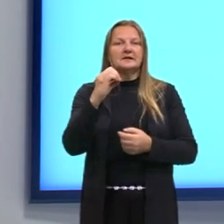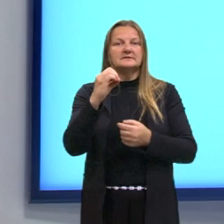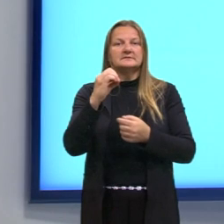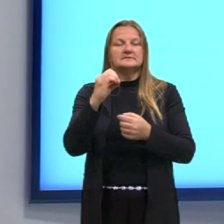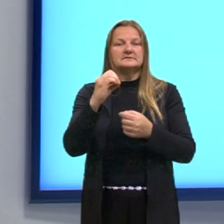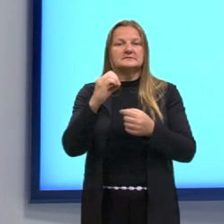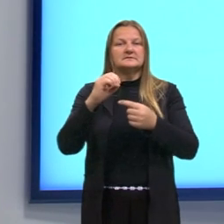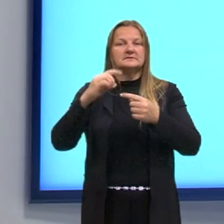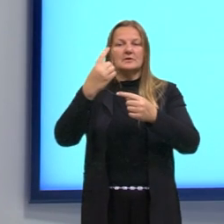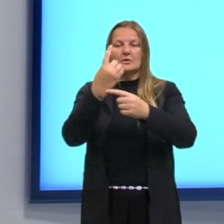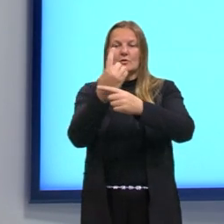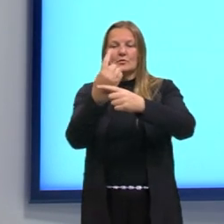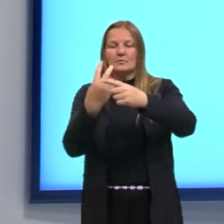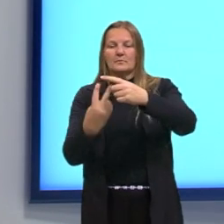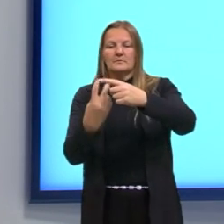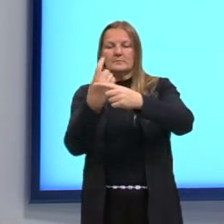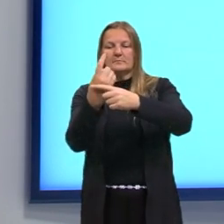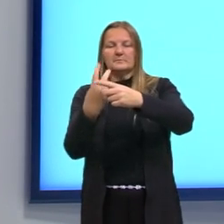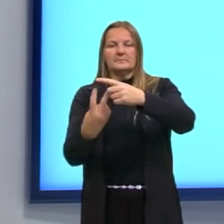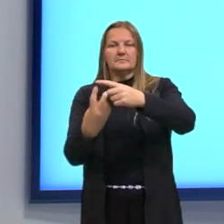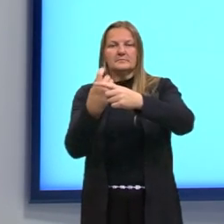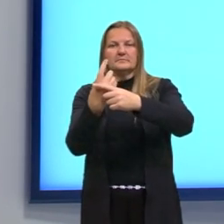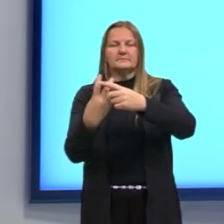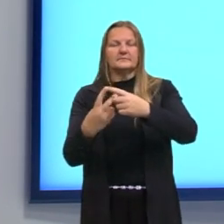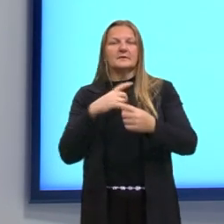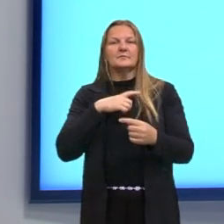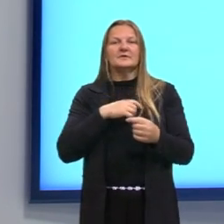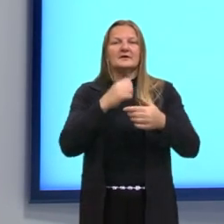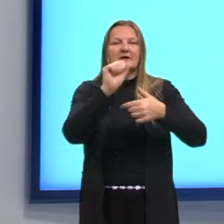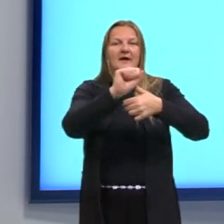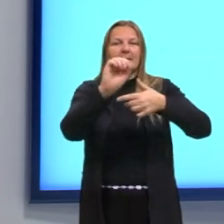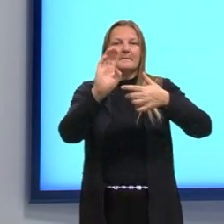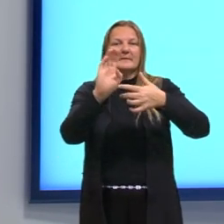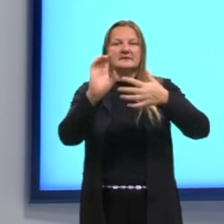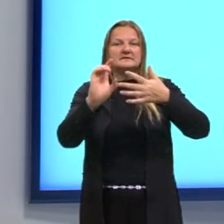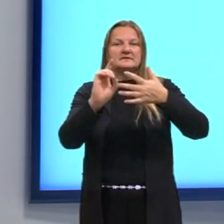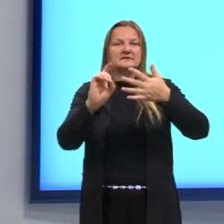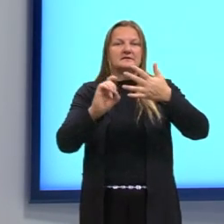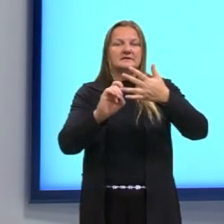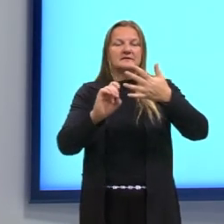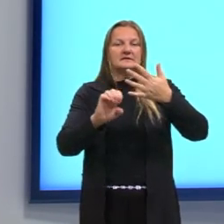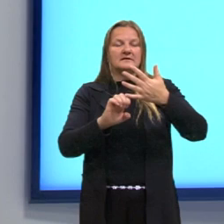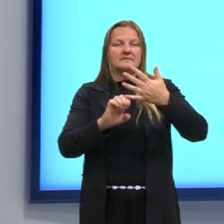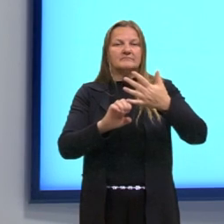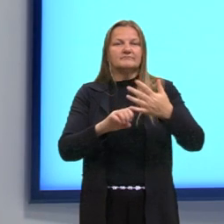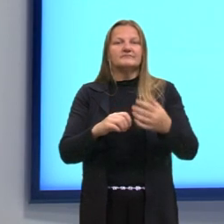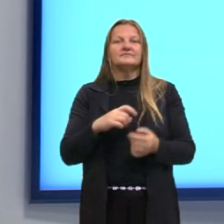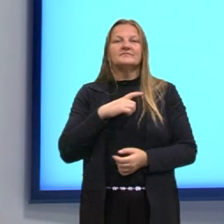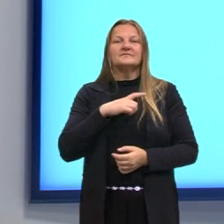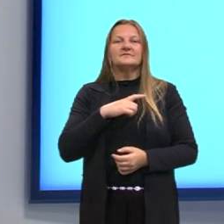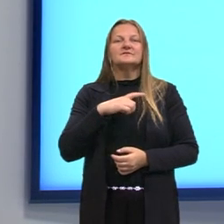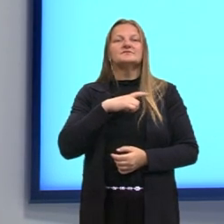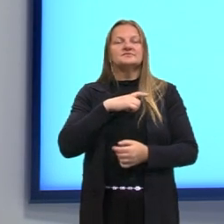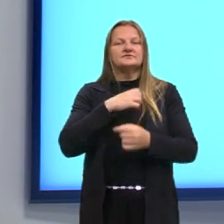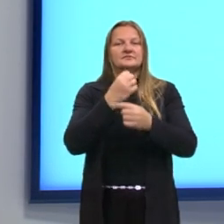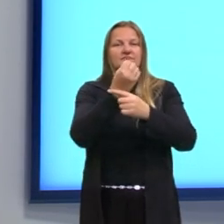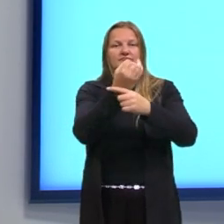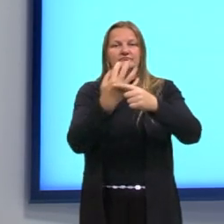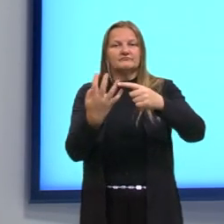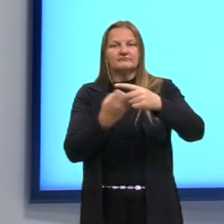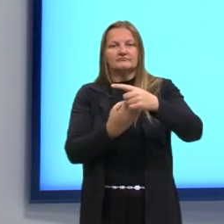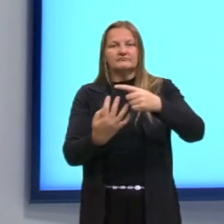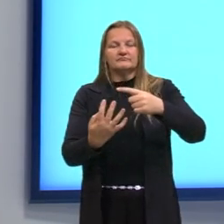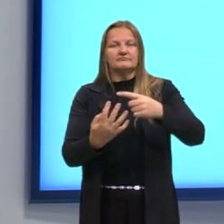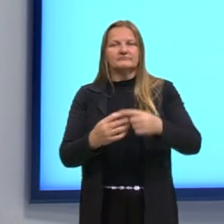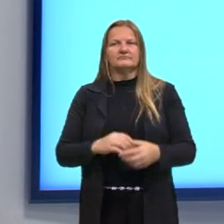a 1,5. Porque lá nas nossas alternativas não tinha número decimal, mas tinha fração no expoente. Então,